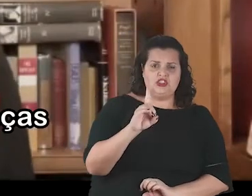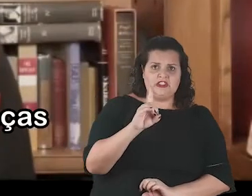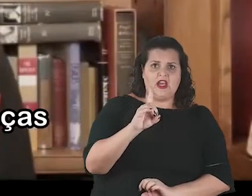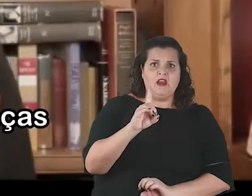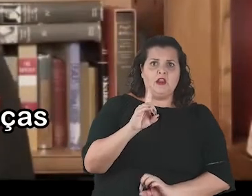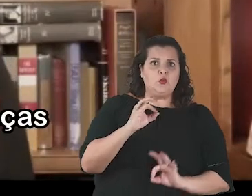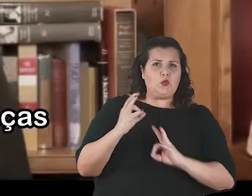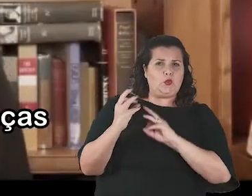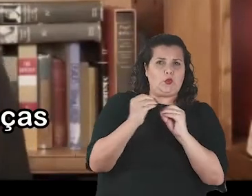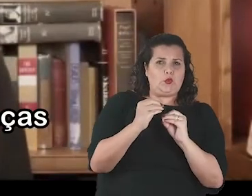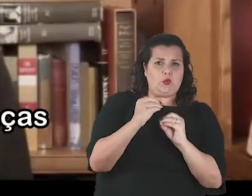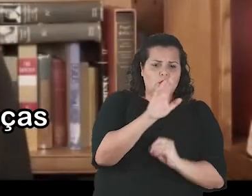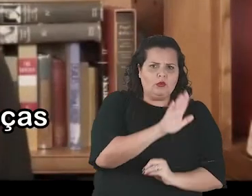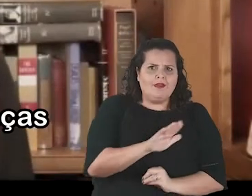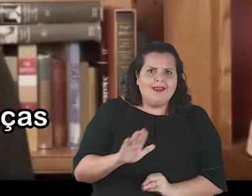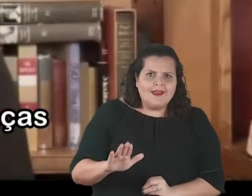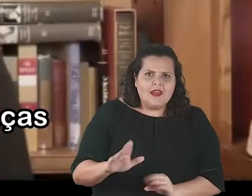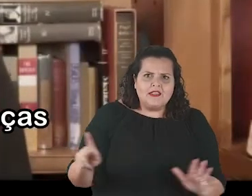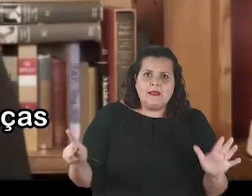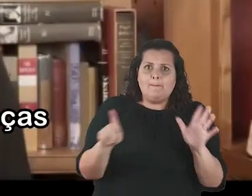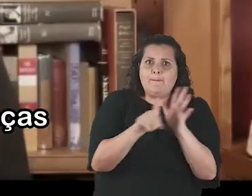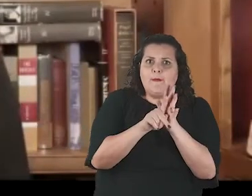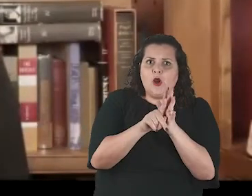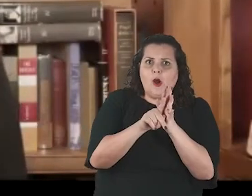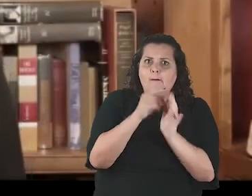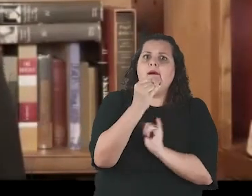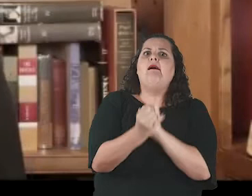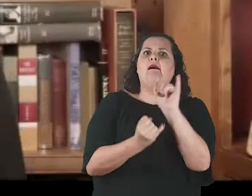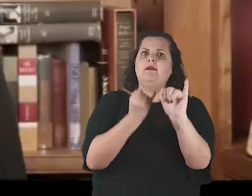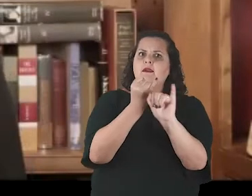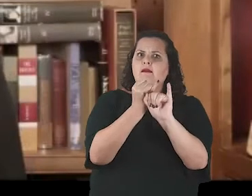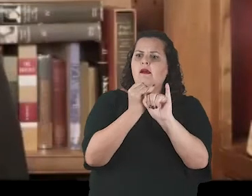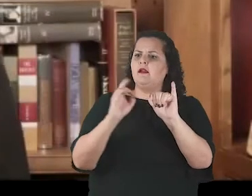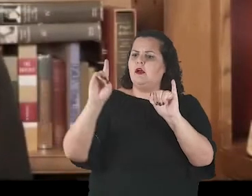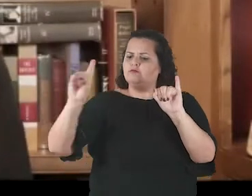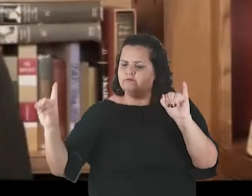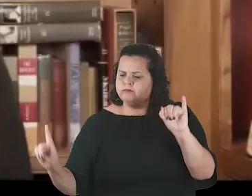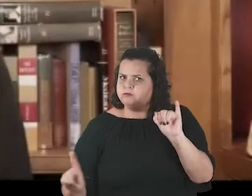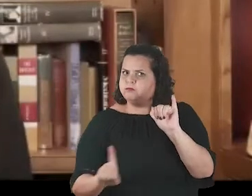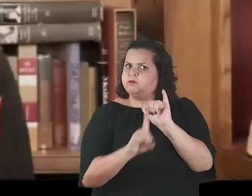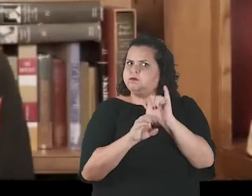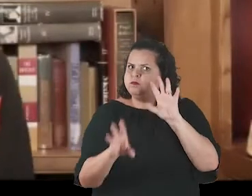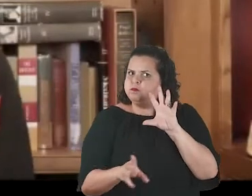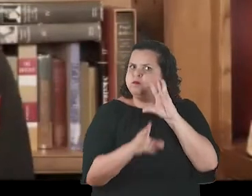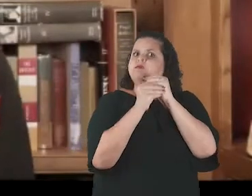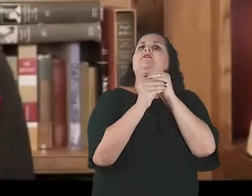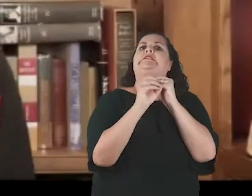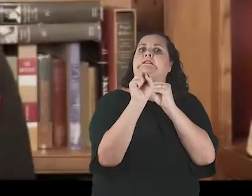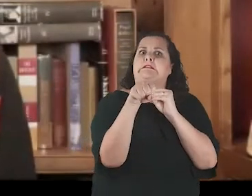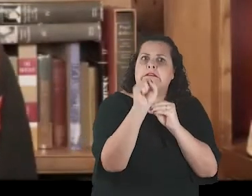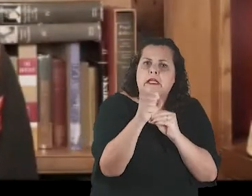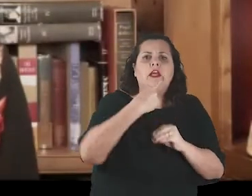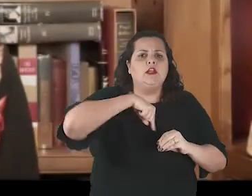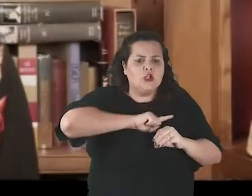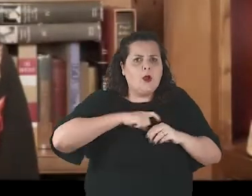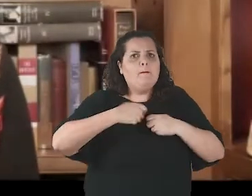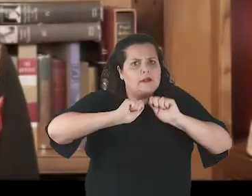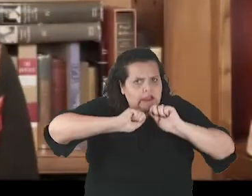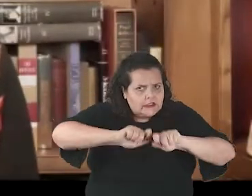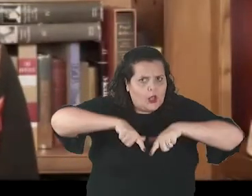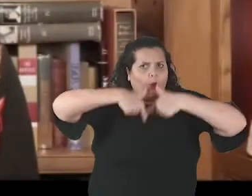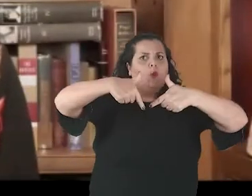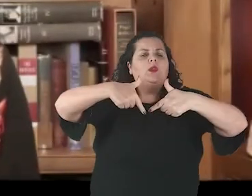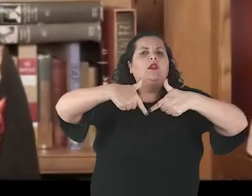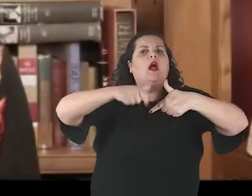incorporar os direitos das crianças a tudo que toca o digital marca o fim da falácia do